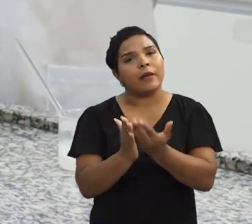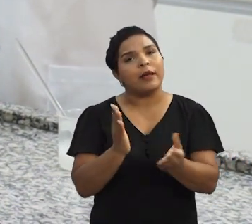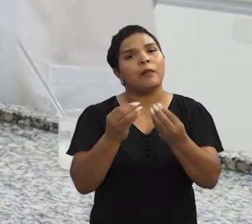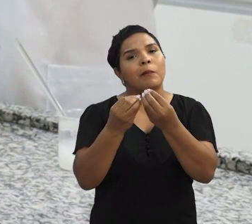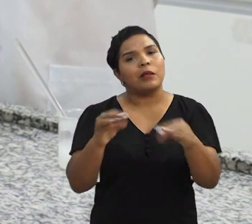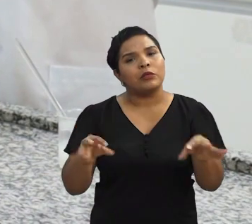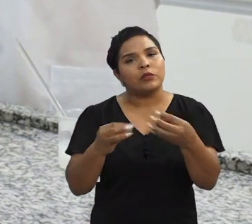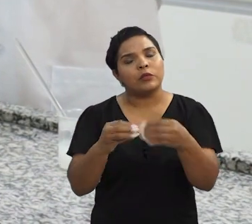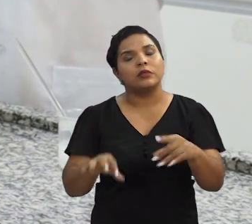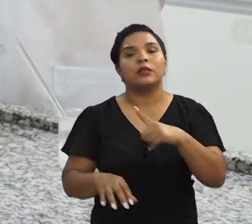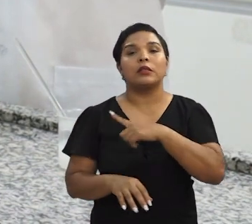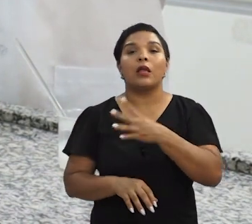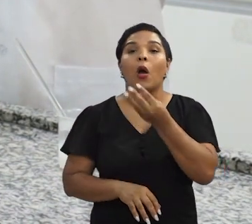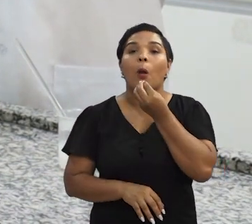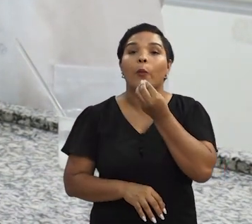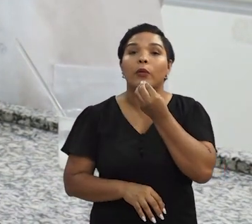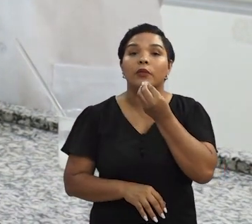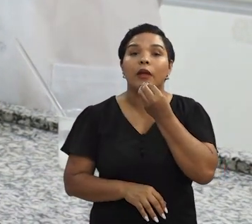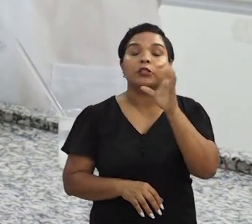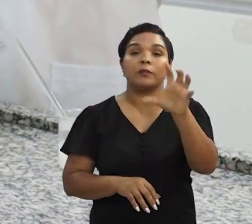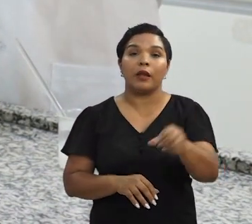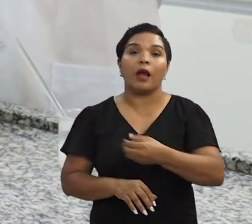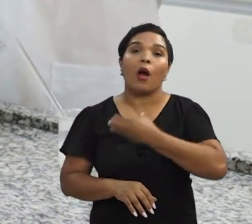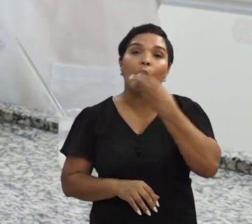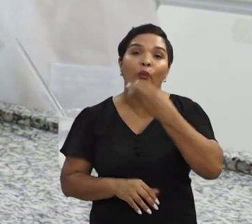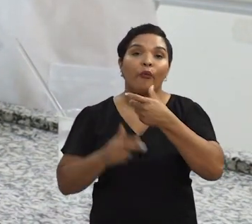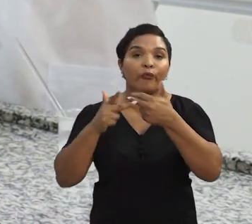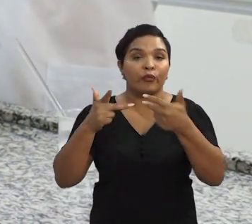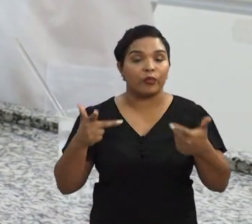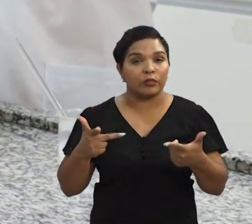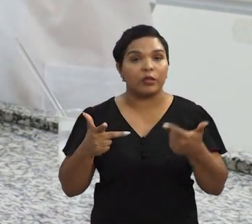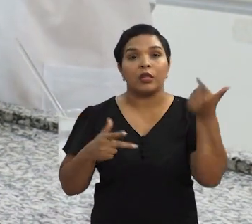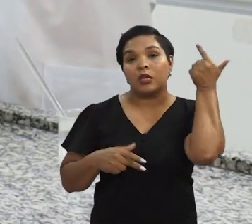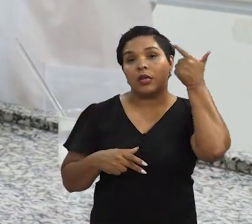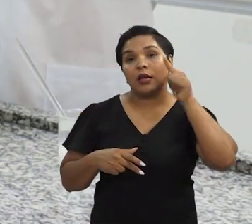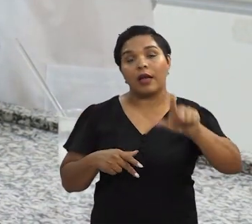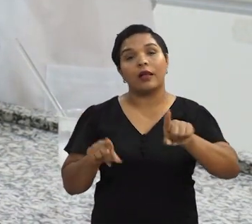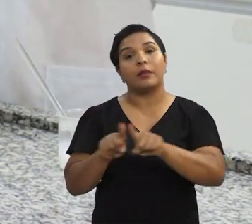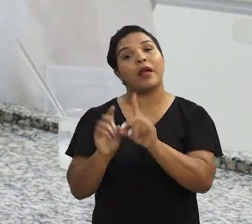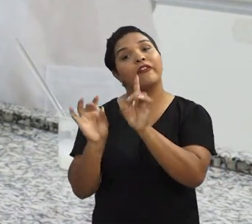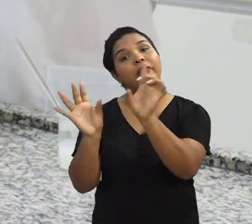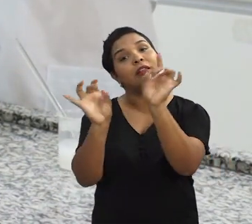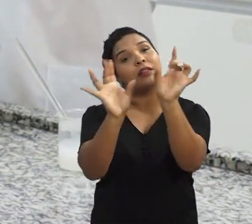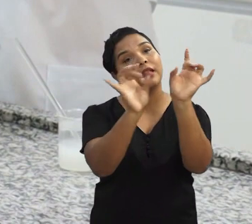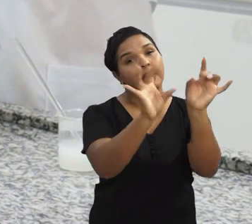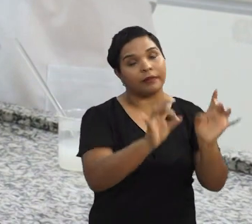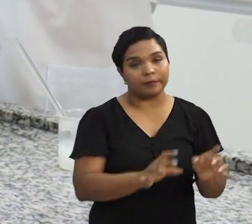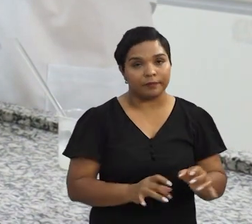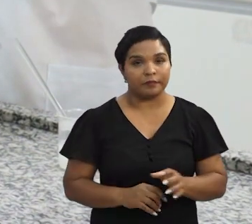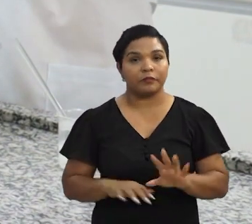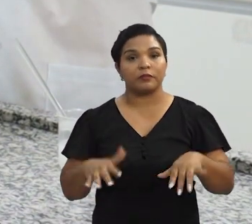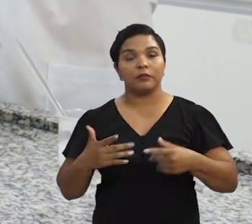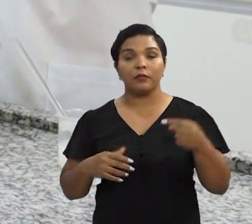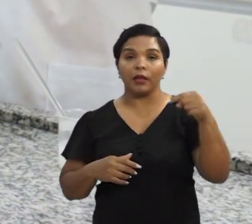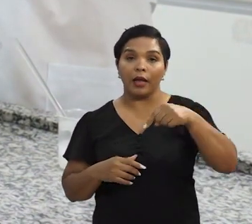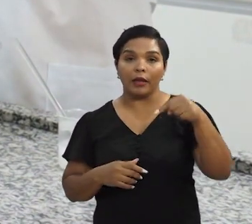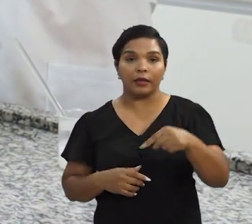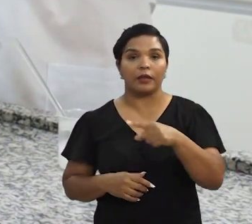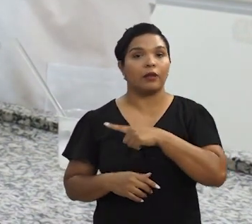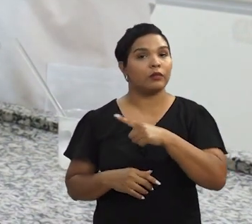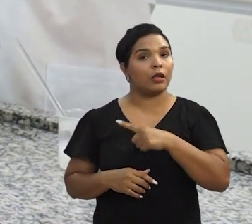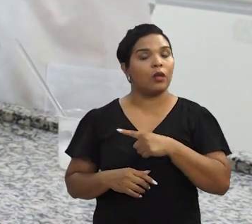perdas, tem a oportunidade de pegar esse fruto e ganhar com relação à exportação. Então, aqui